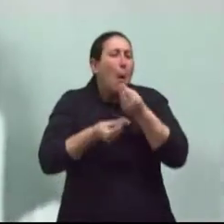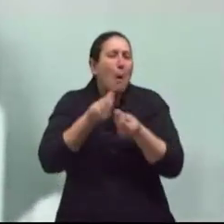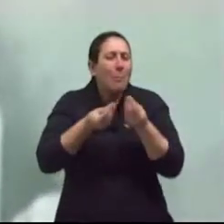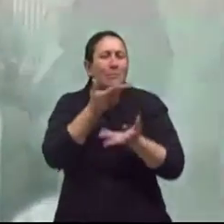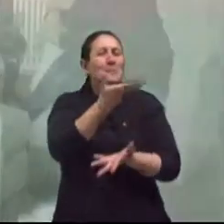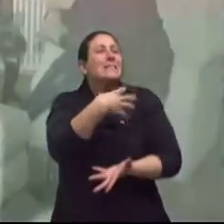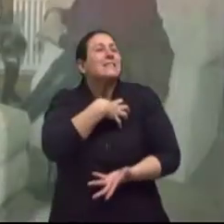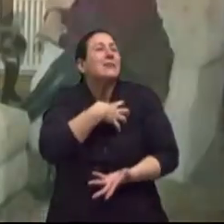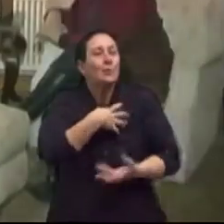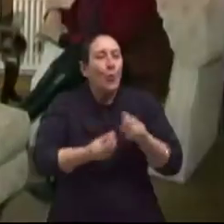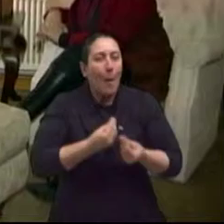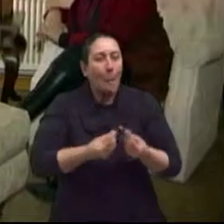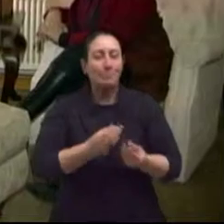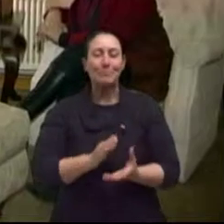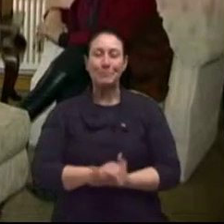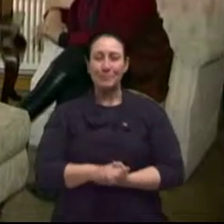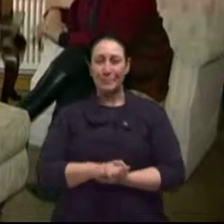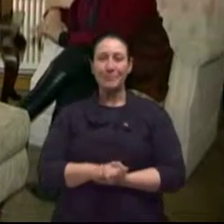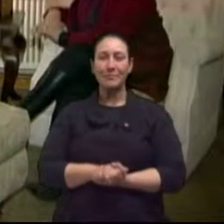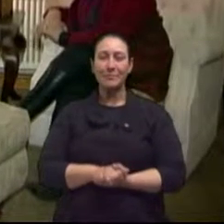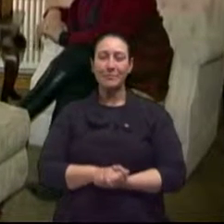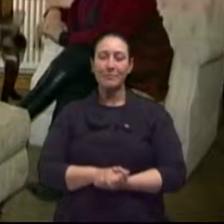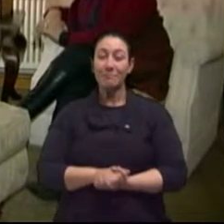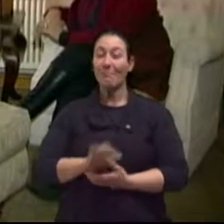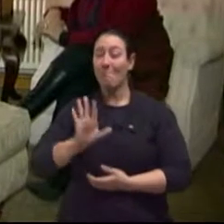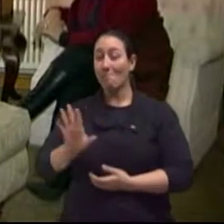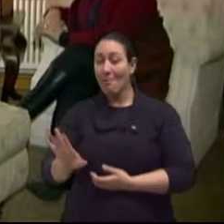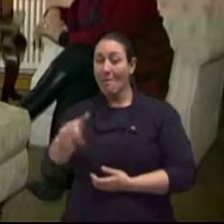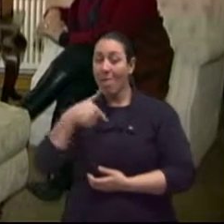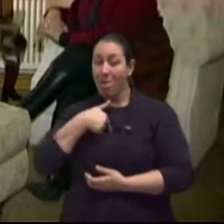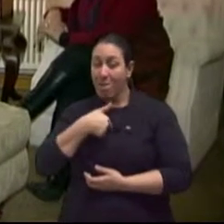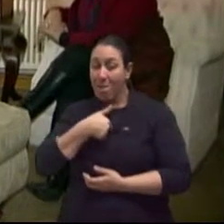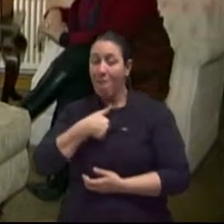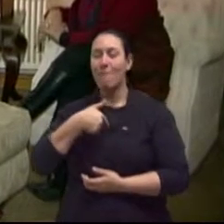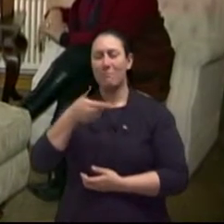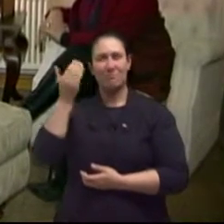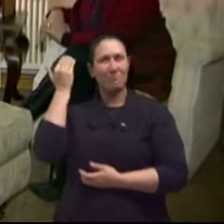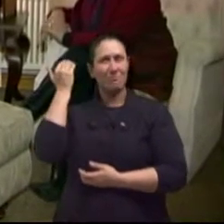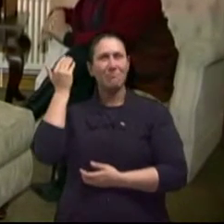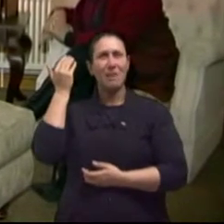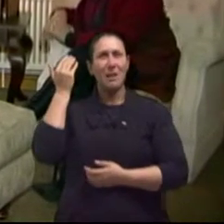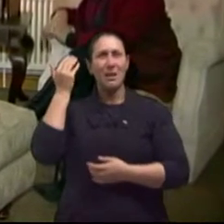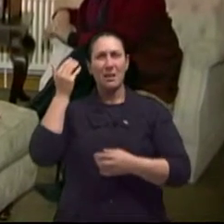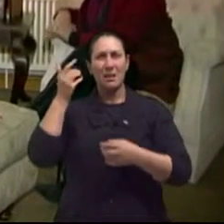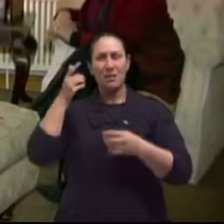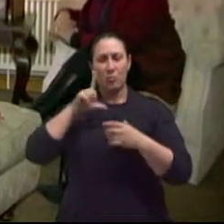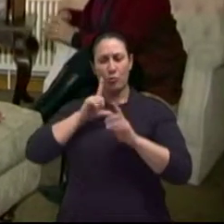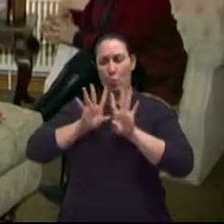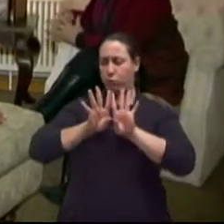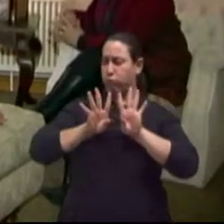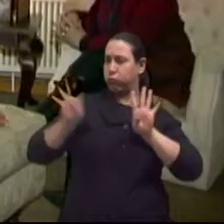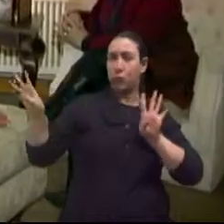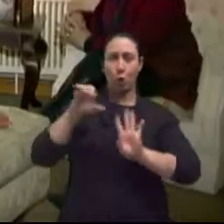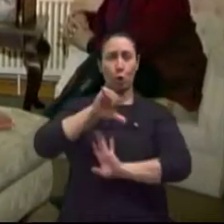Olha aqui, eu tinha 95 candidatas,